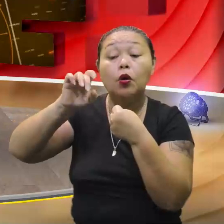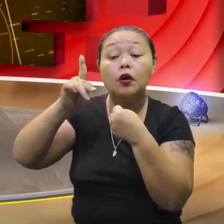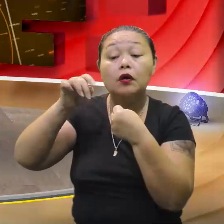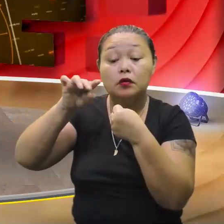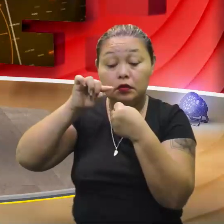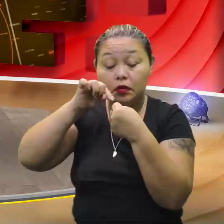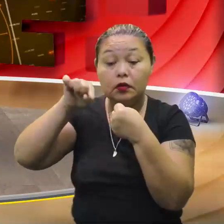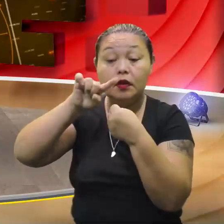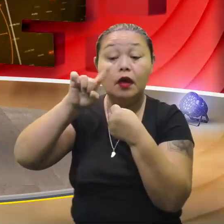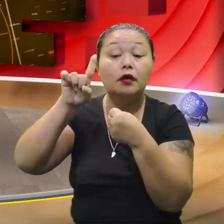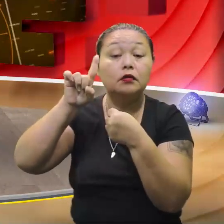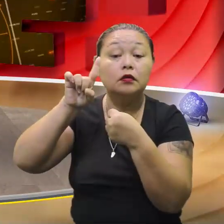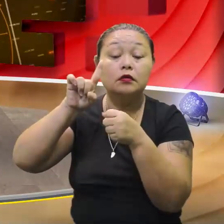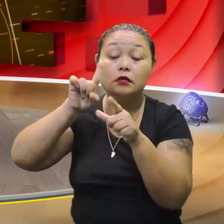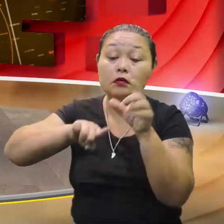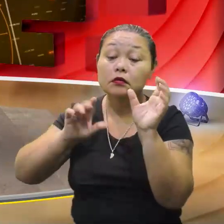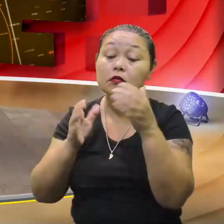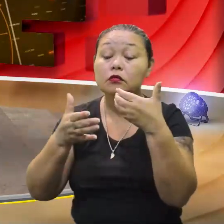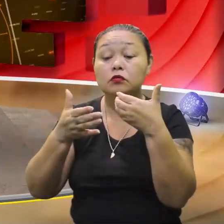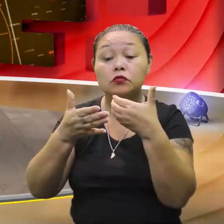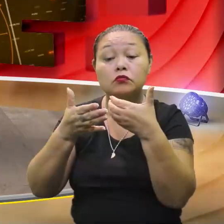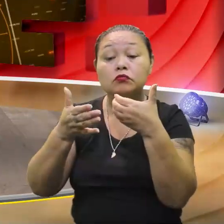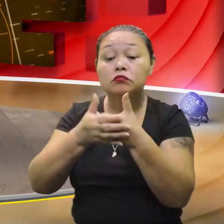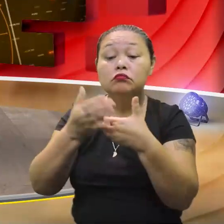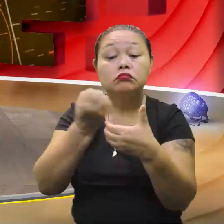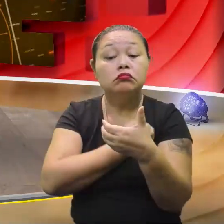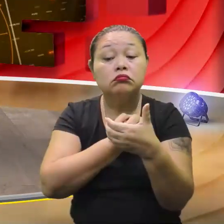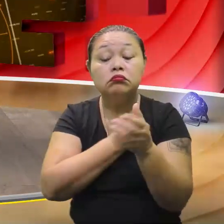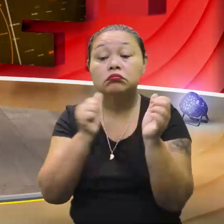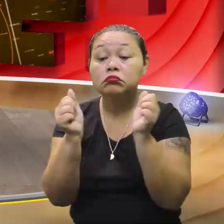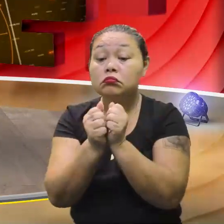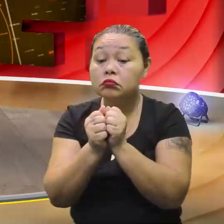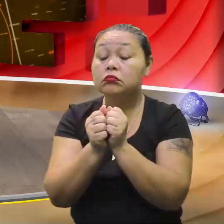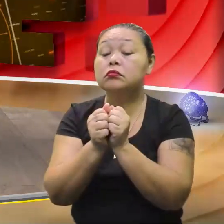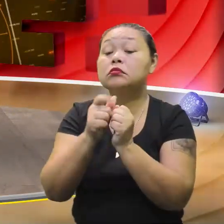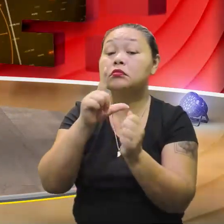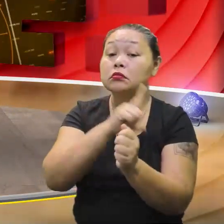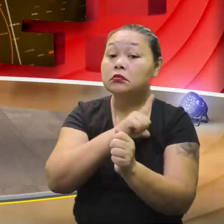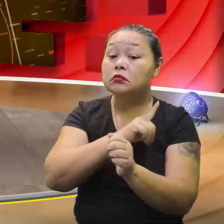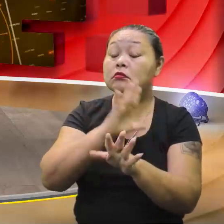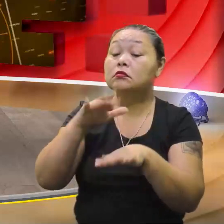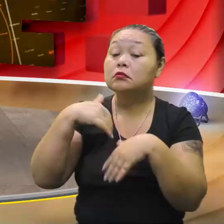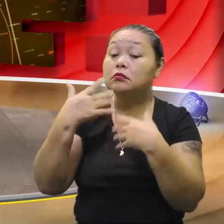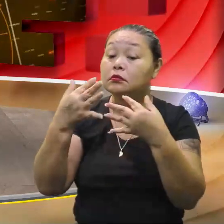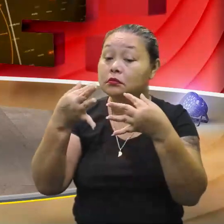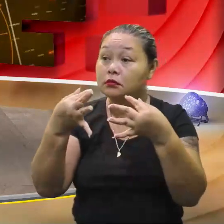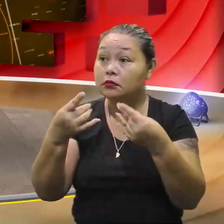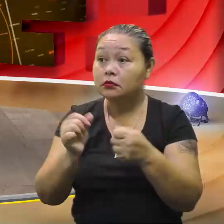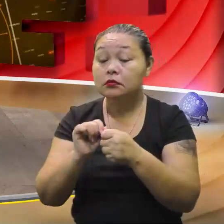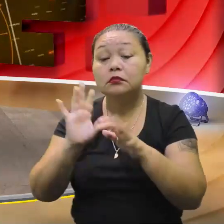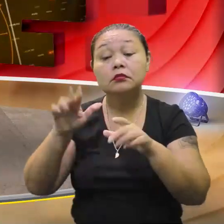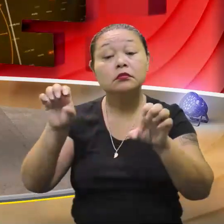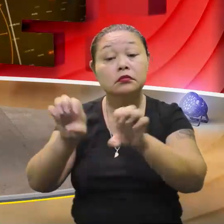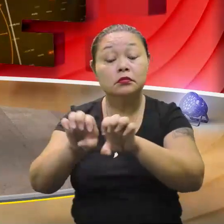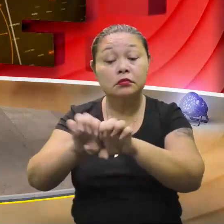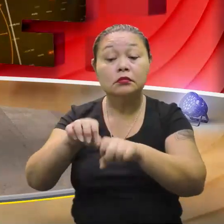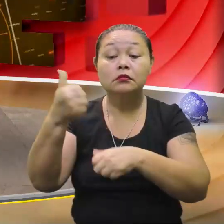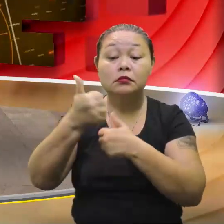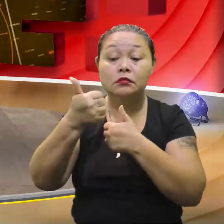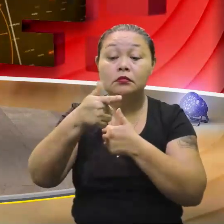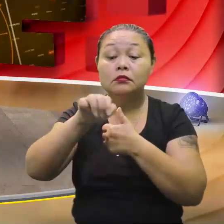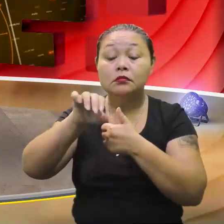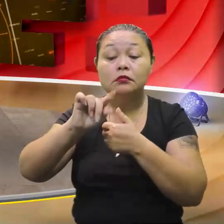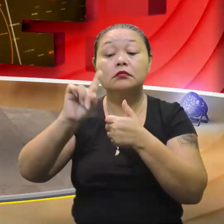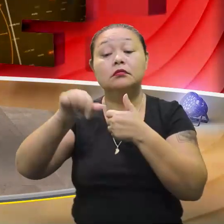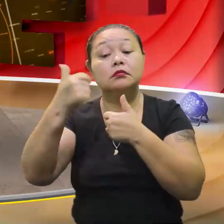várias letras, vários coeficientes numéricos acompanhados com letras. E aí, um detalhe. Quando a equação é do primeiro grau